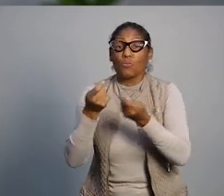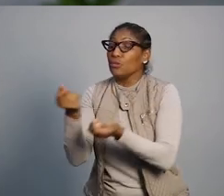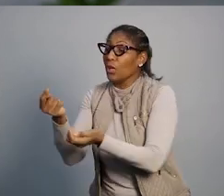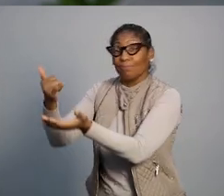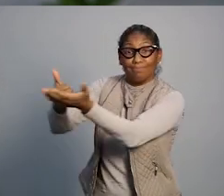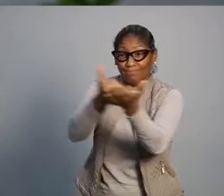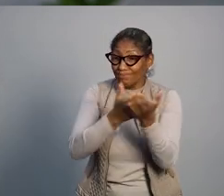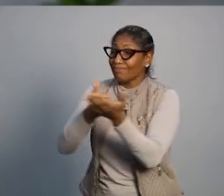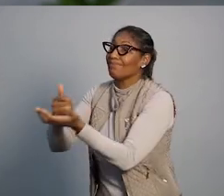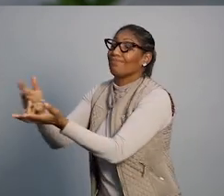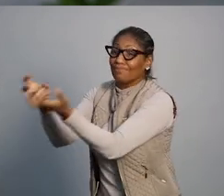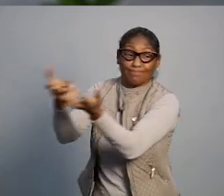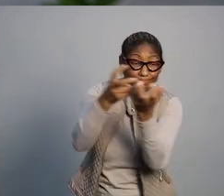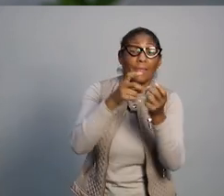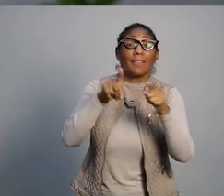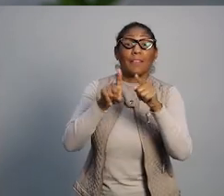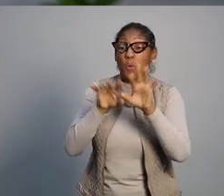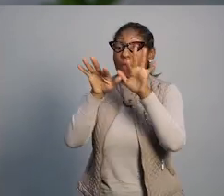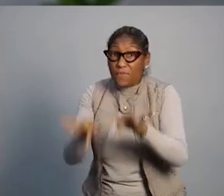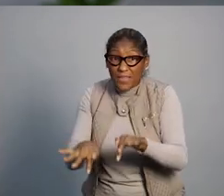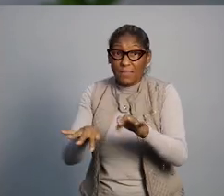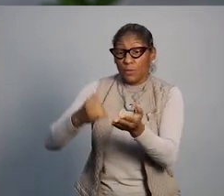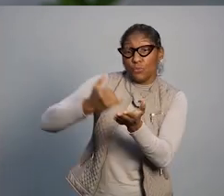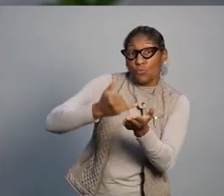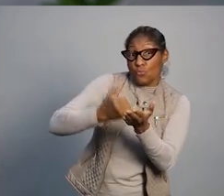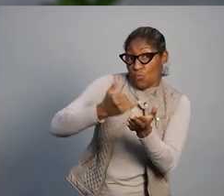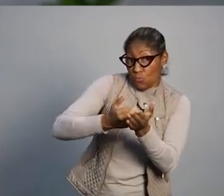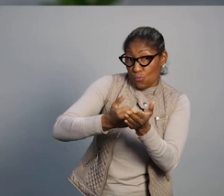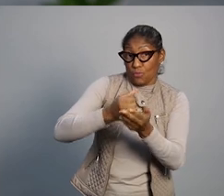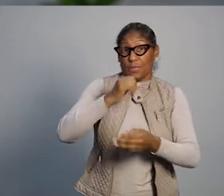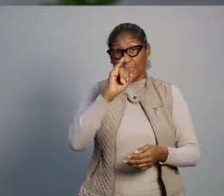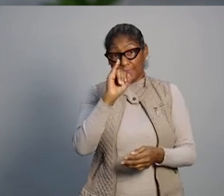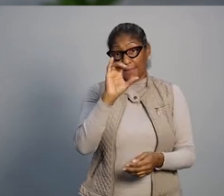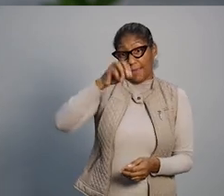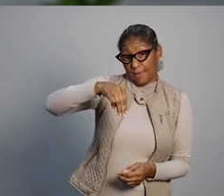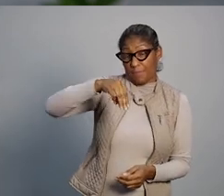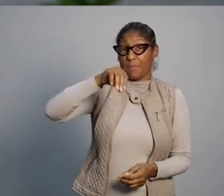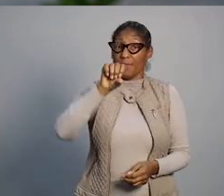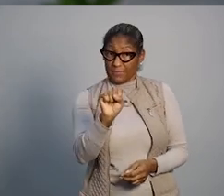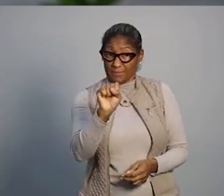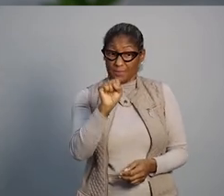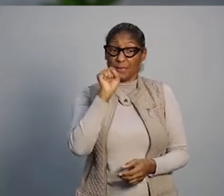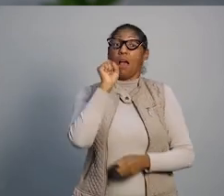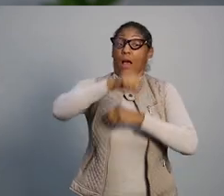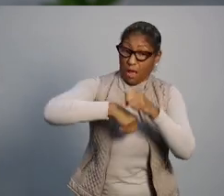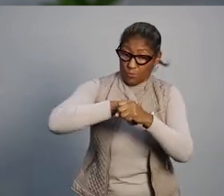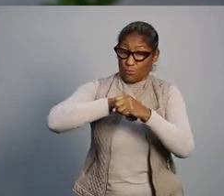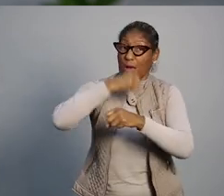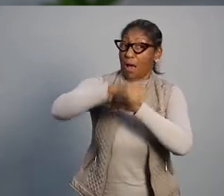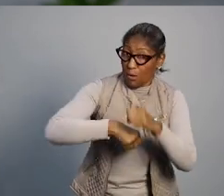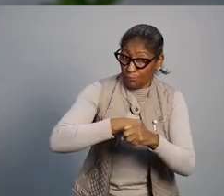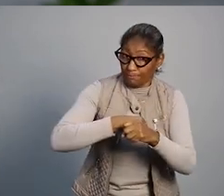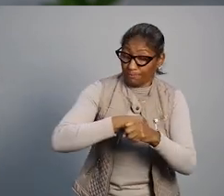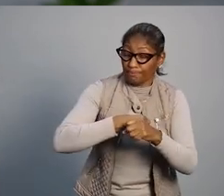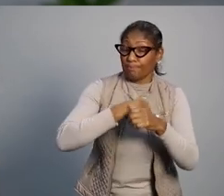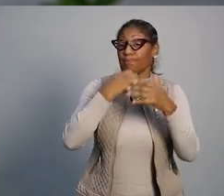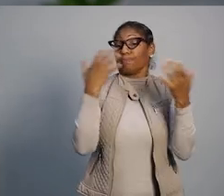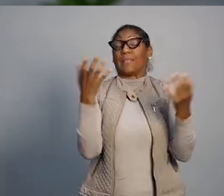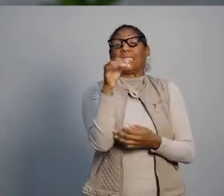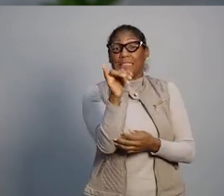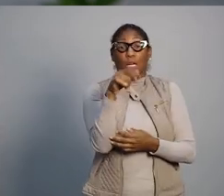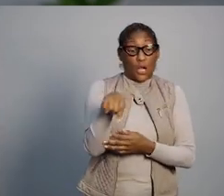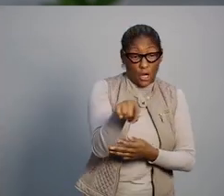da pandemia sobre a arrecadação e também do fim das atuais alíquotas majoradas de ICMS na virada do ano.